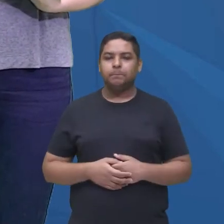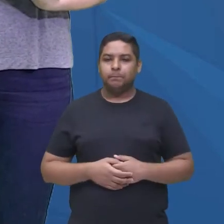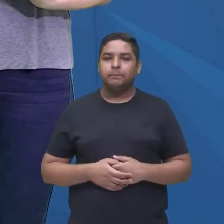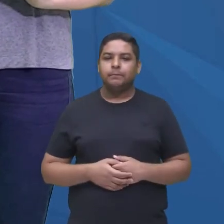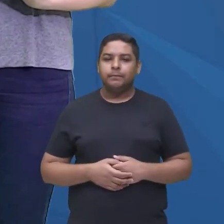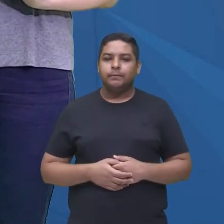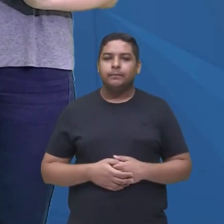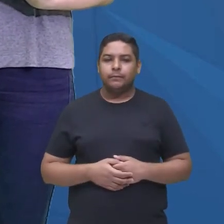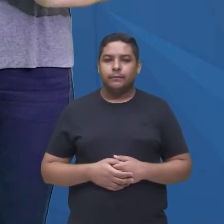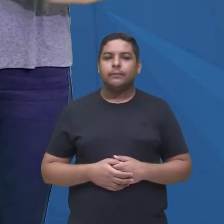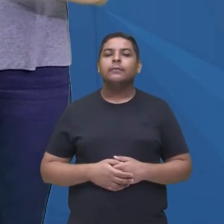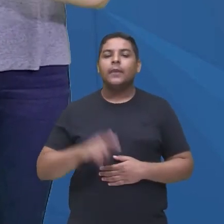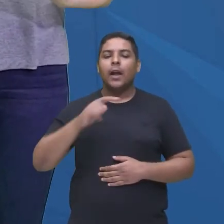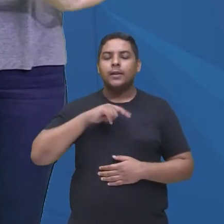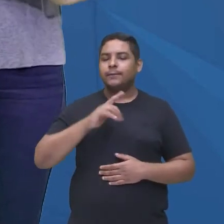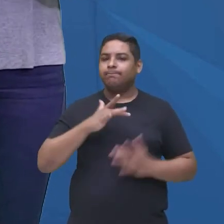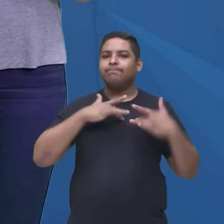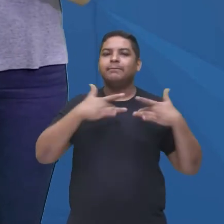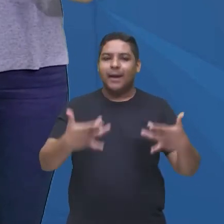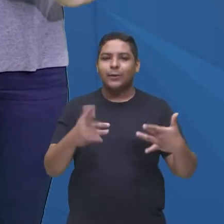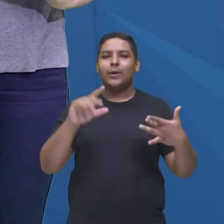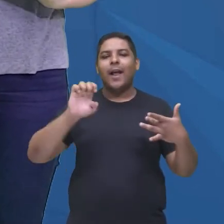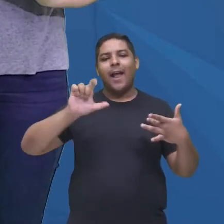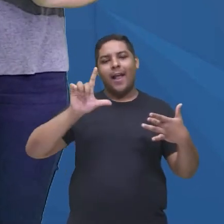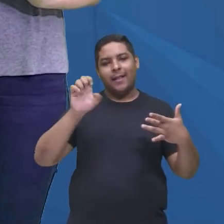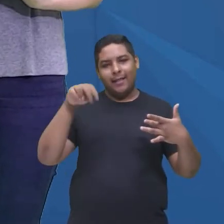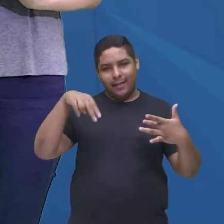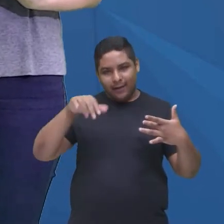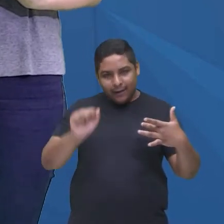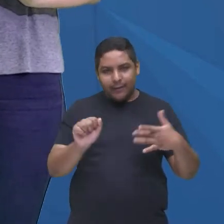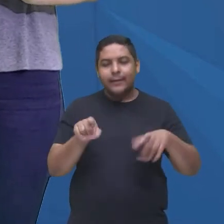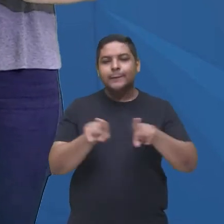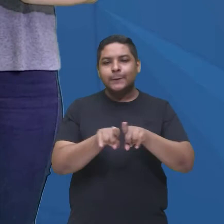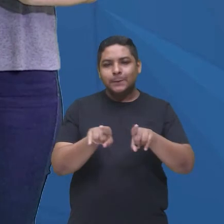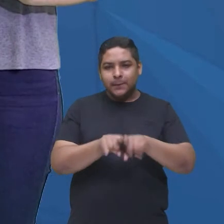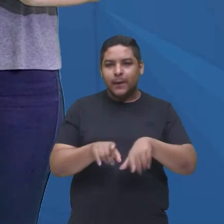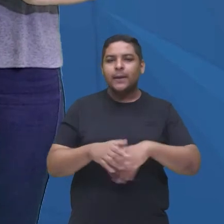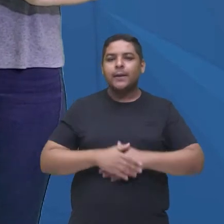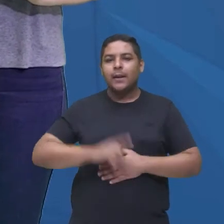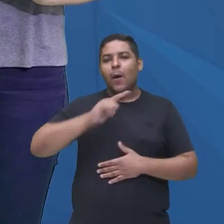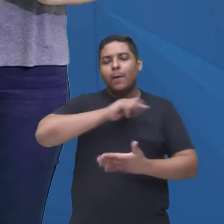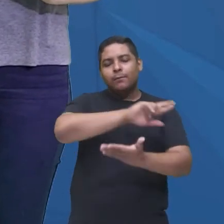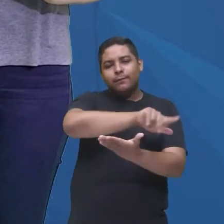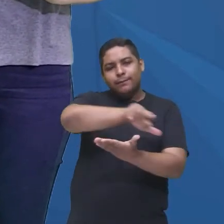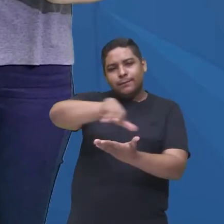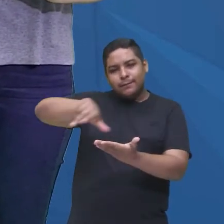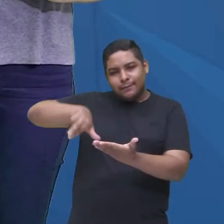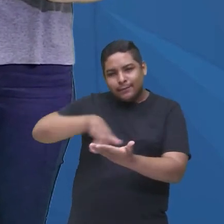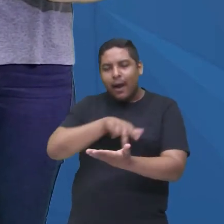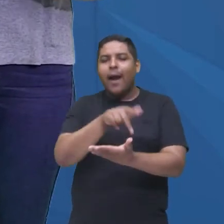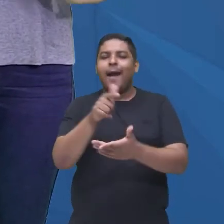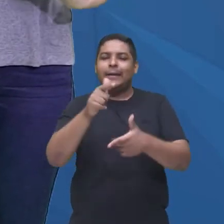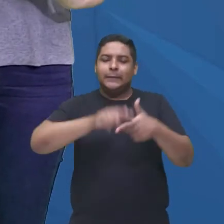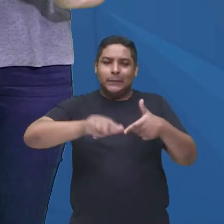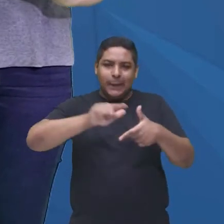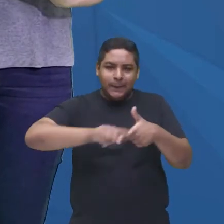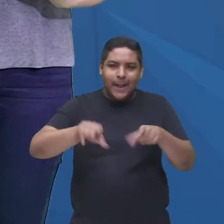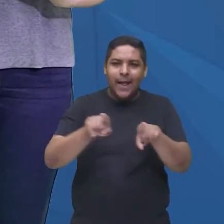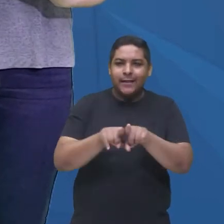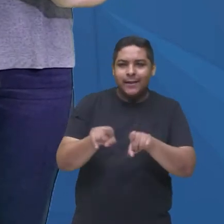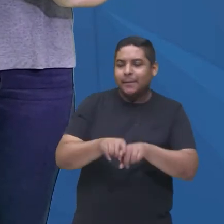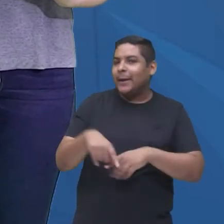apaixonam pela Helena, acontece em situações, e aí, gente, é, eu não